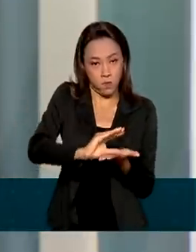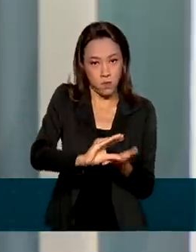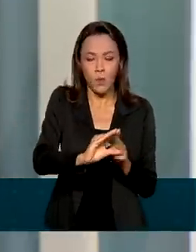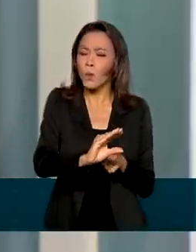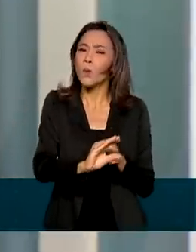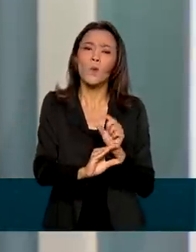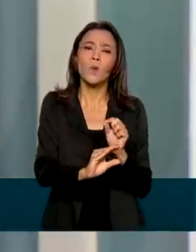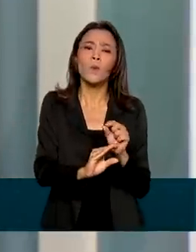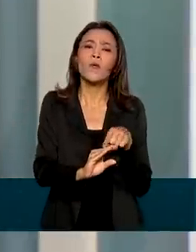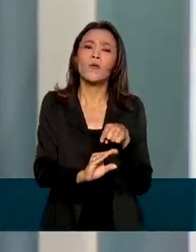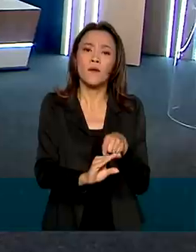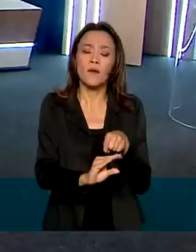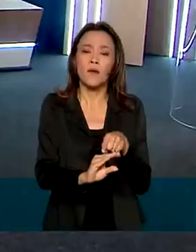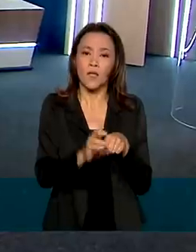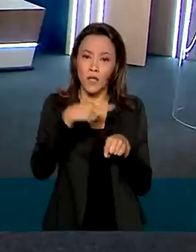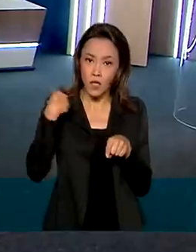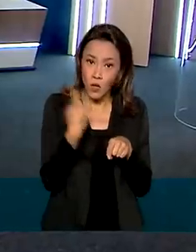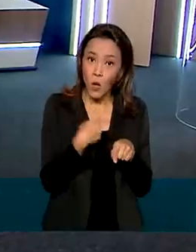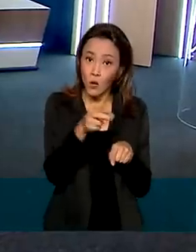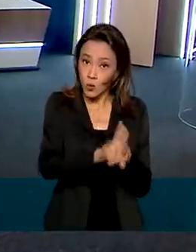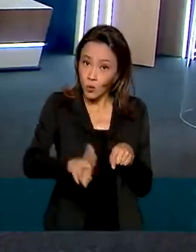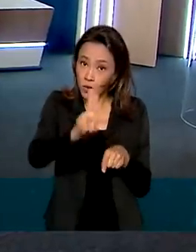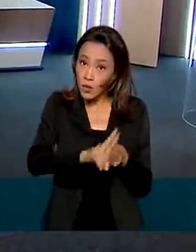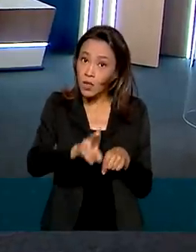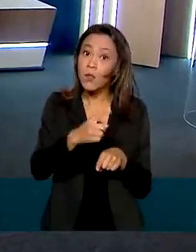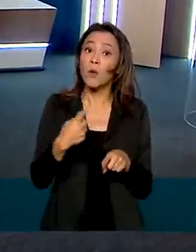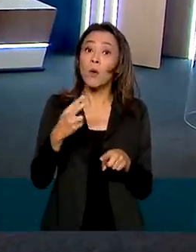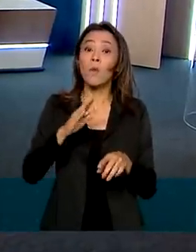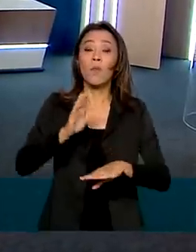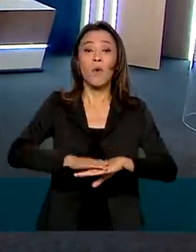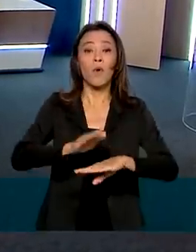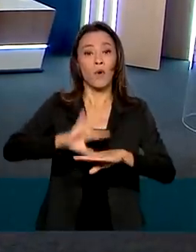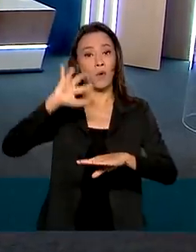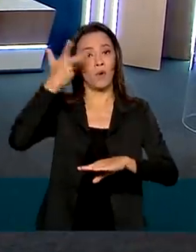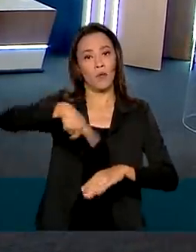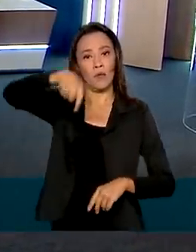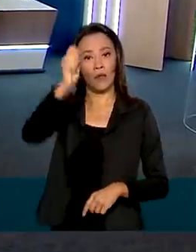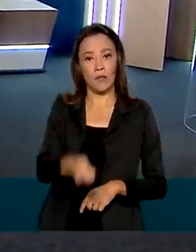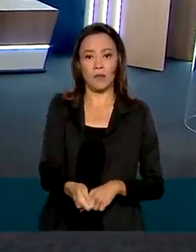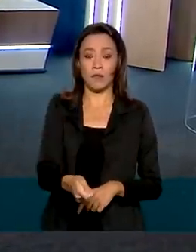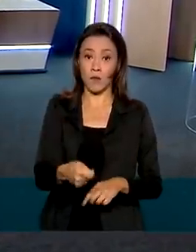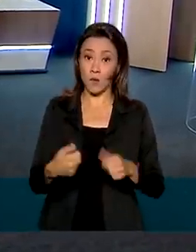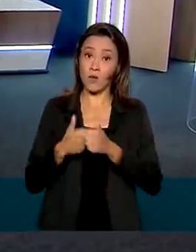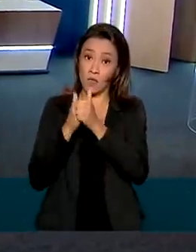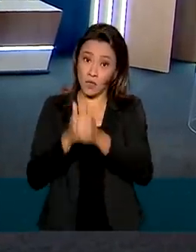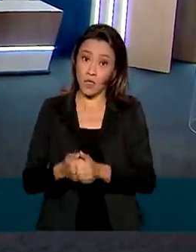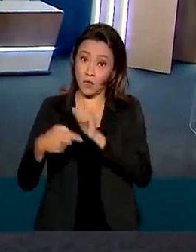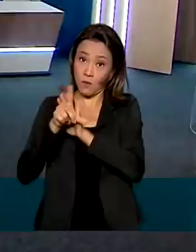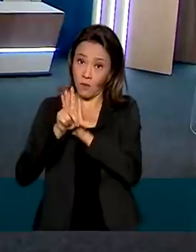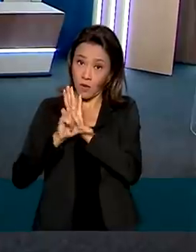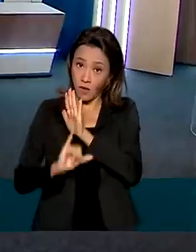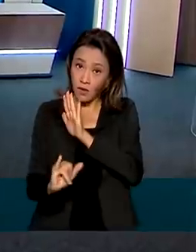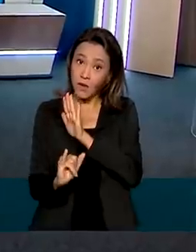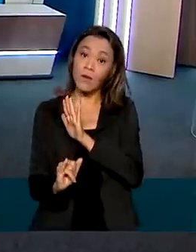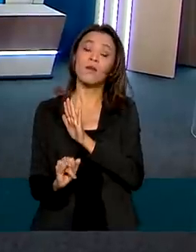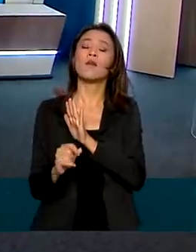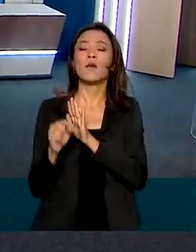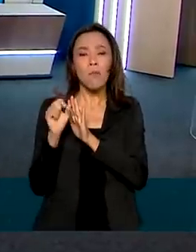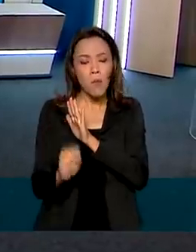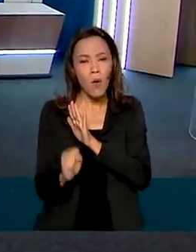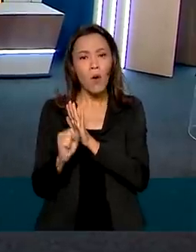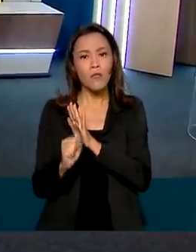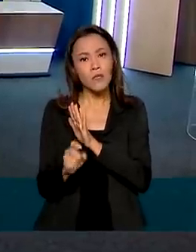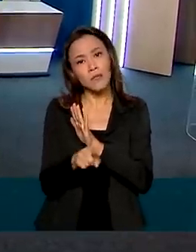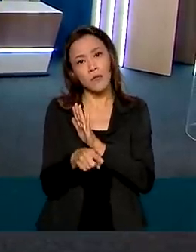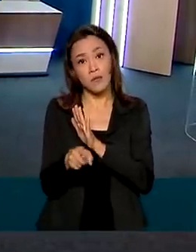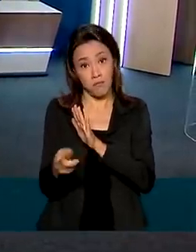aplicamos por sanção, ou seja, com base na Lei 2846, principalmente, ele pode ser direcionado